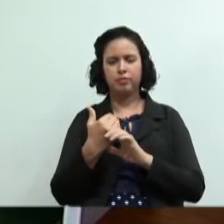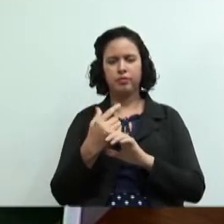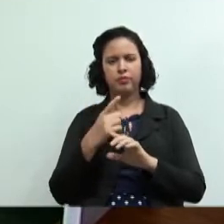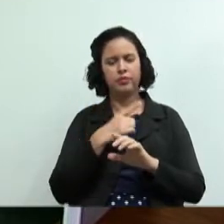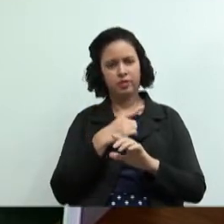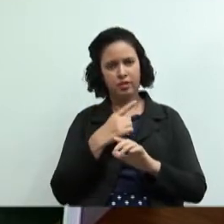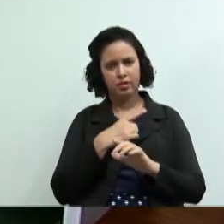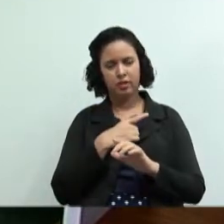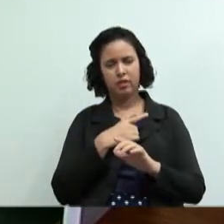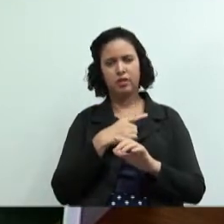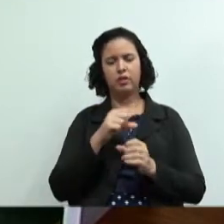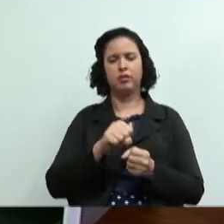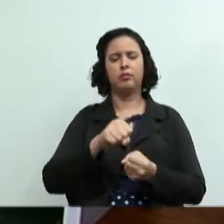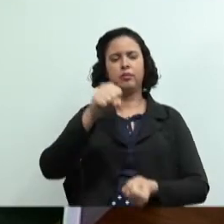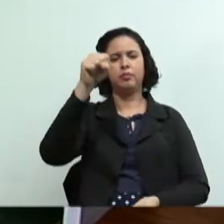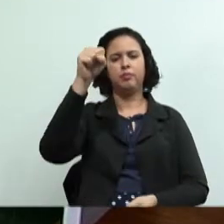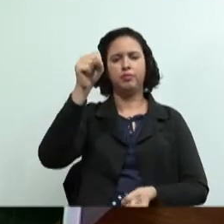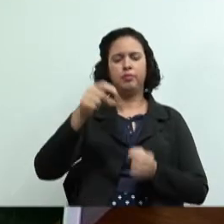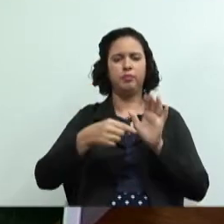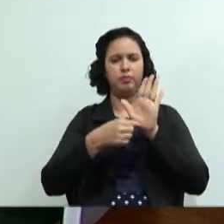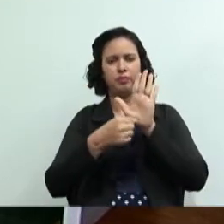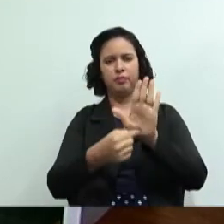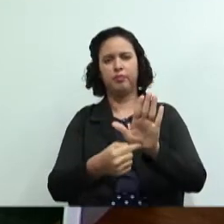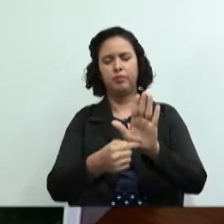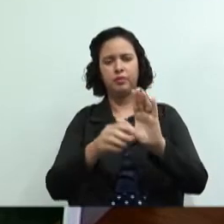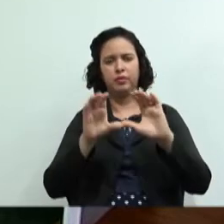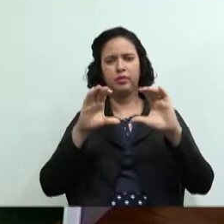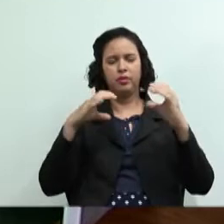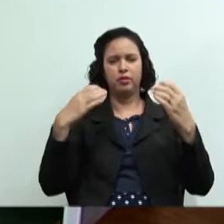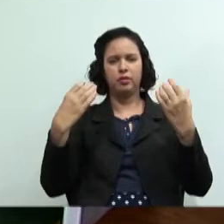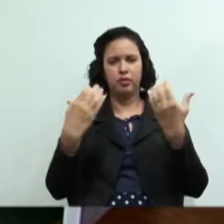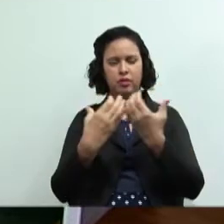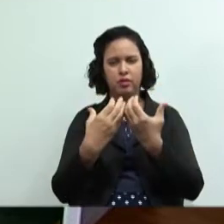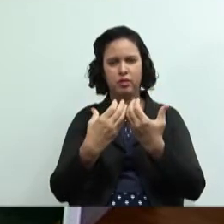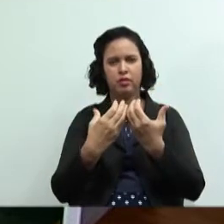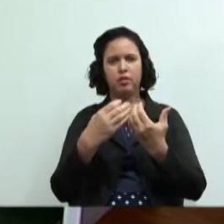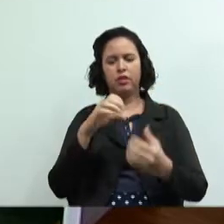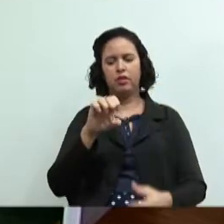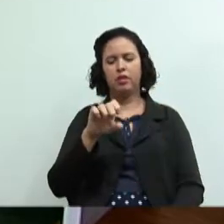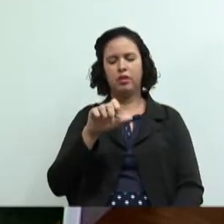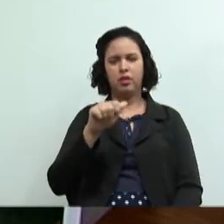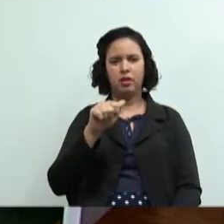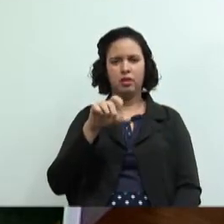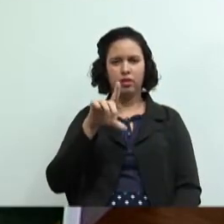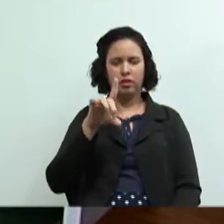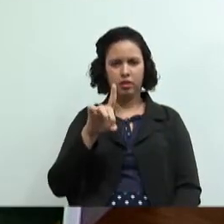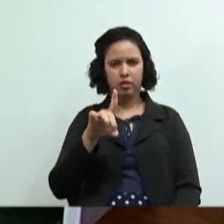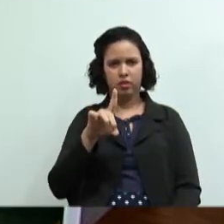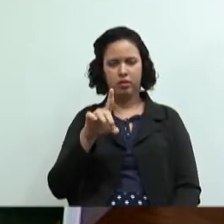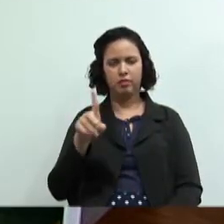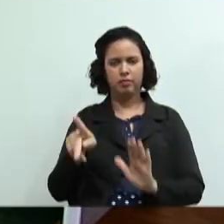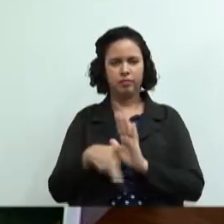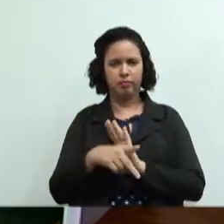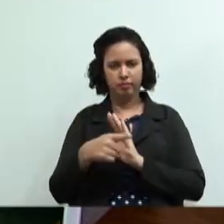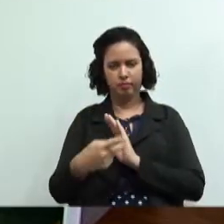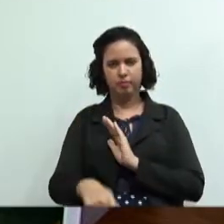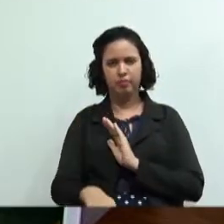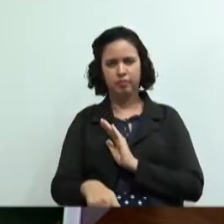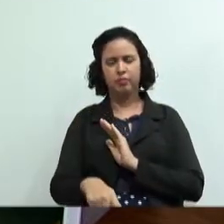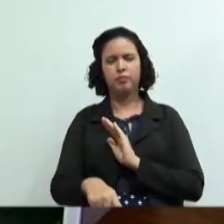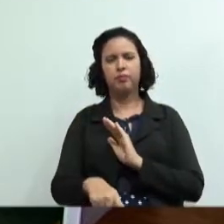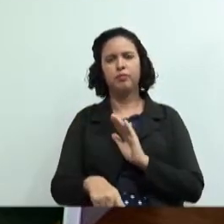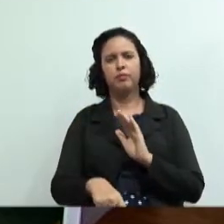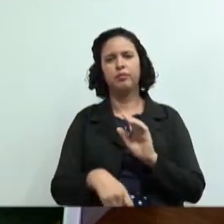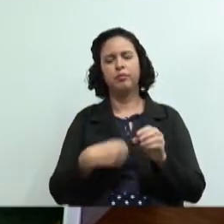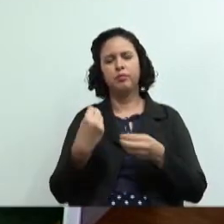ter esse banner e a gente vai colocar em exposição no congresso EAD que vai ter no segundo semestre o congresso que vai ter aqui no IFRO como o trabalho